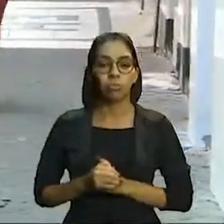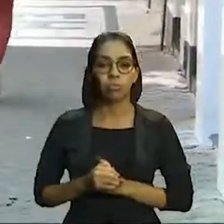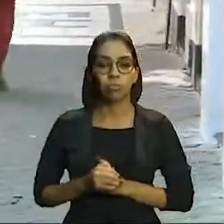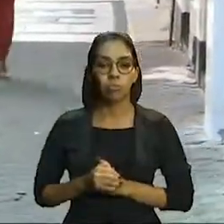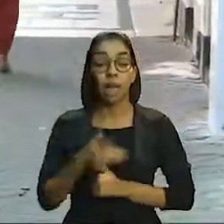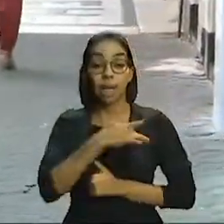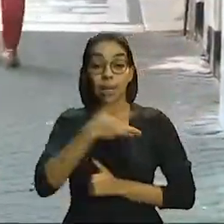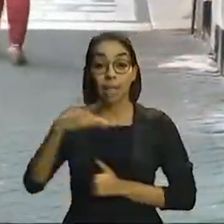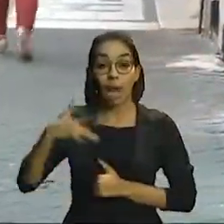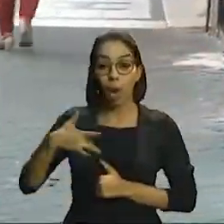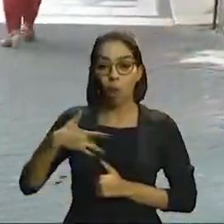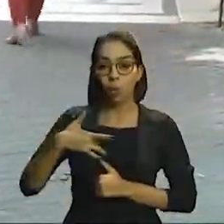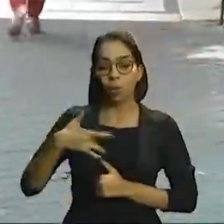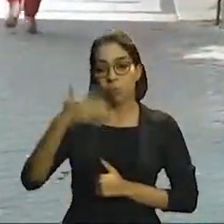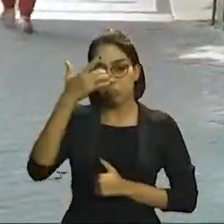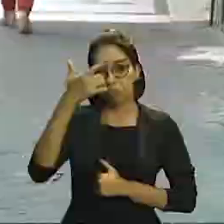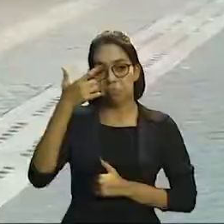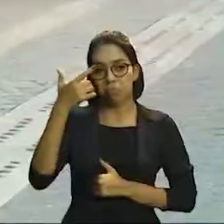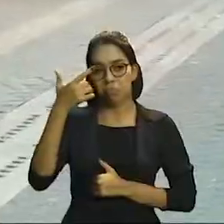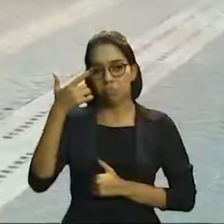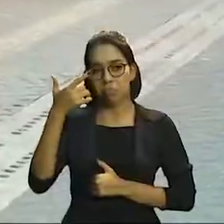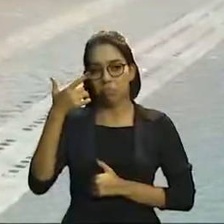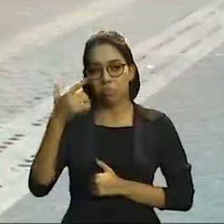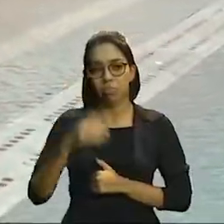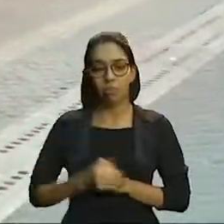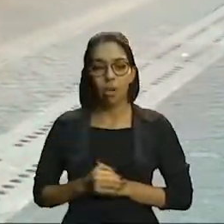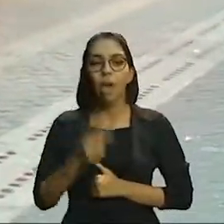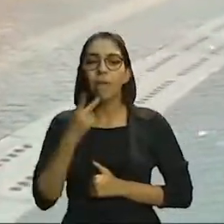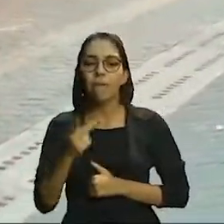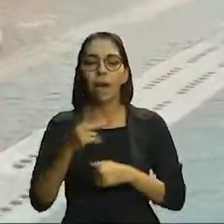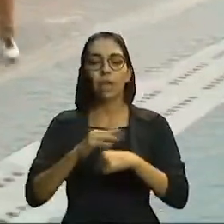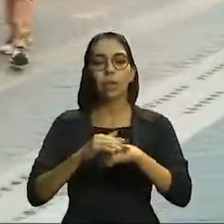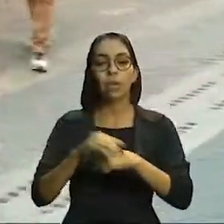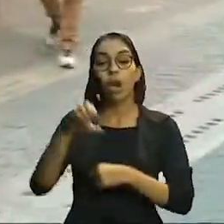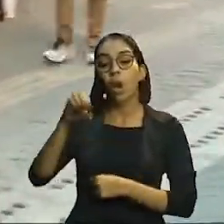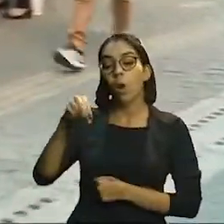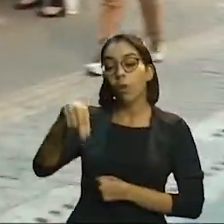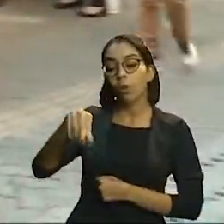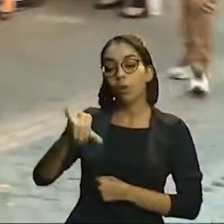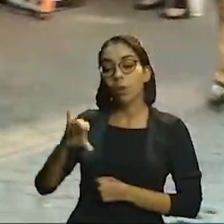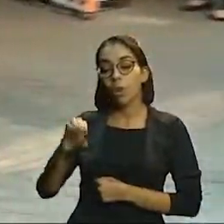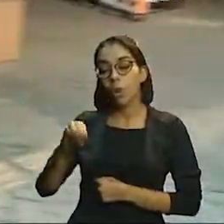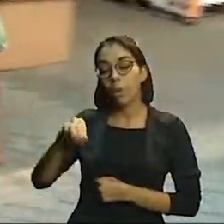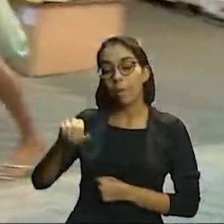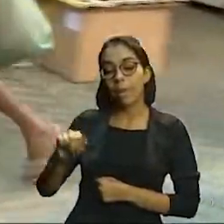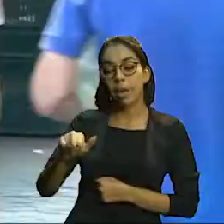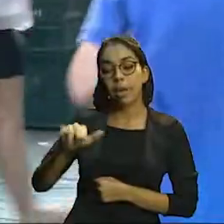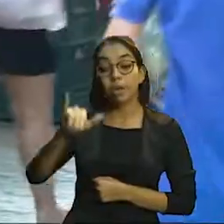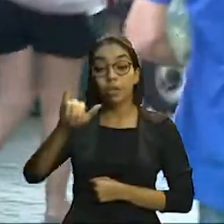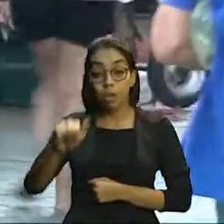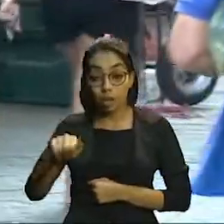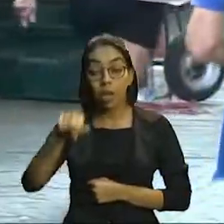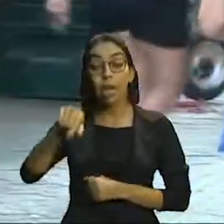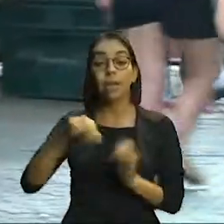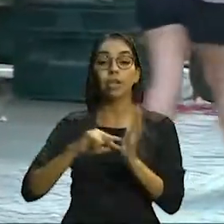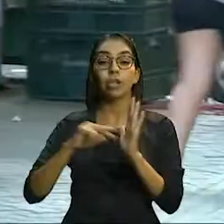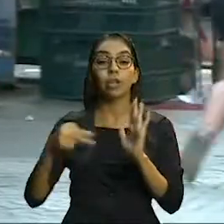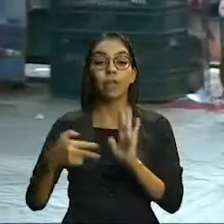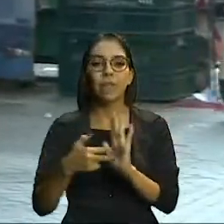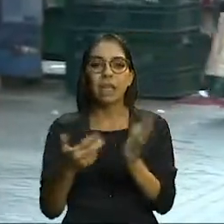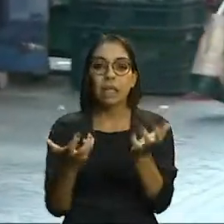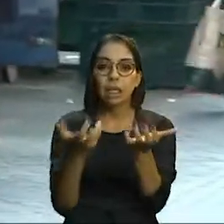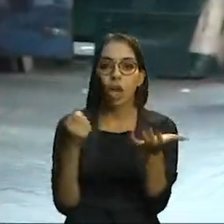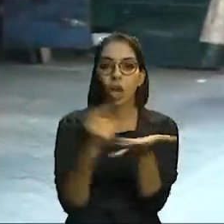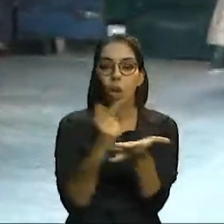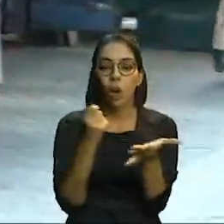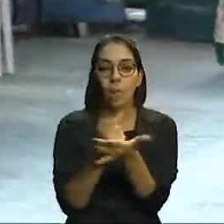8% da população do mundo sofre com a oniomania, que é a compulsão por compras. A doença é